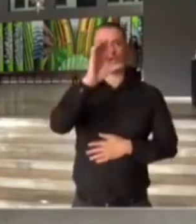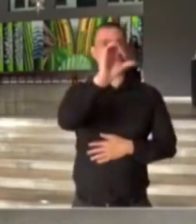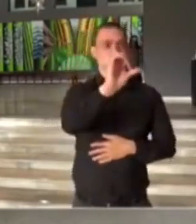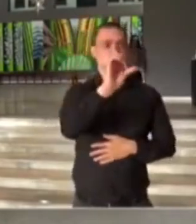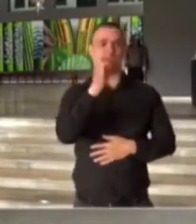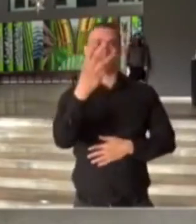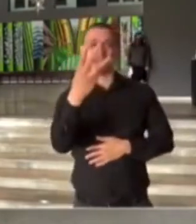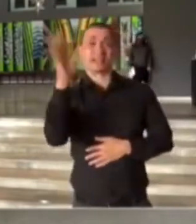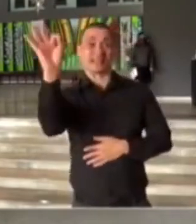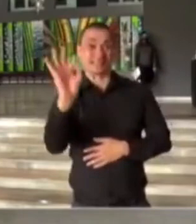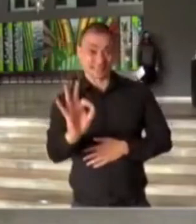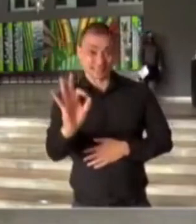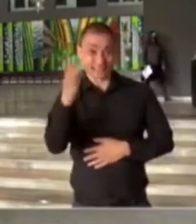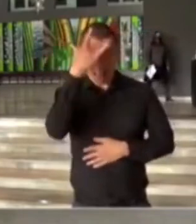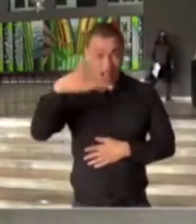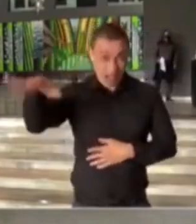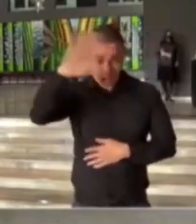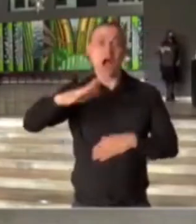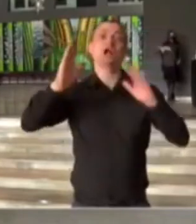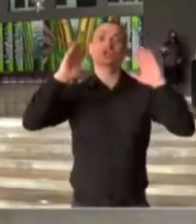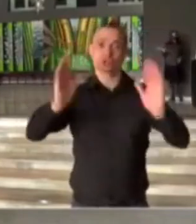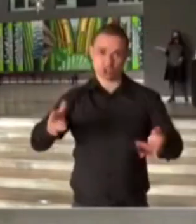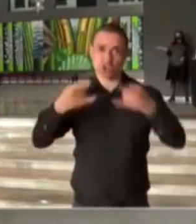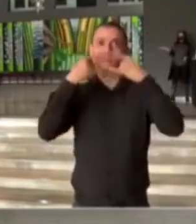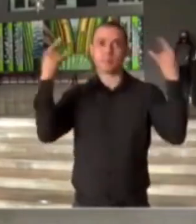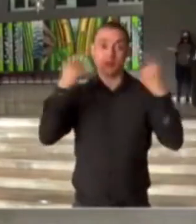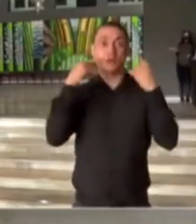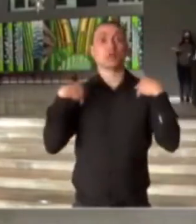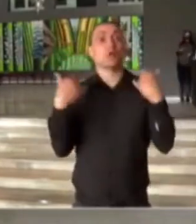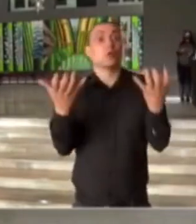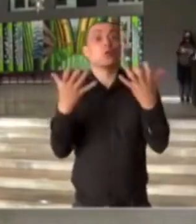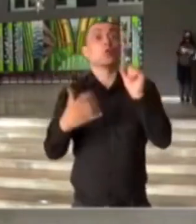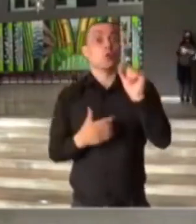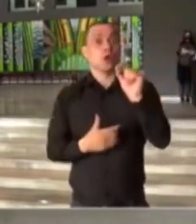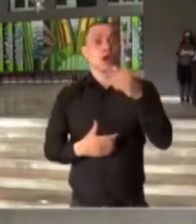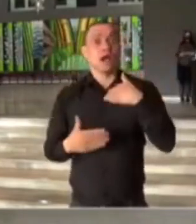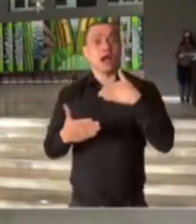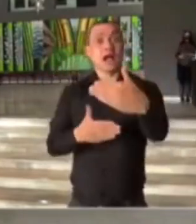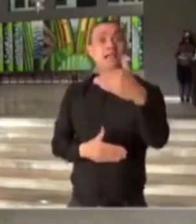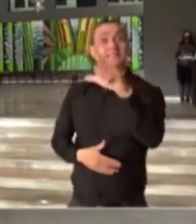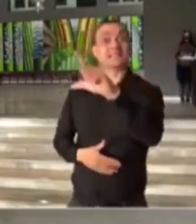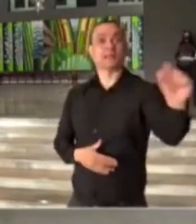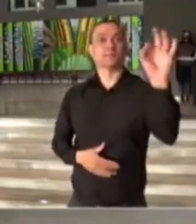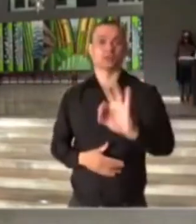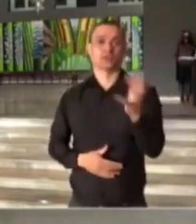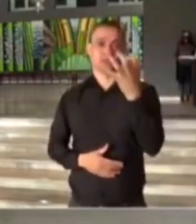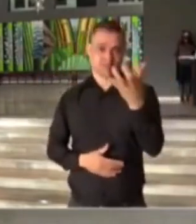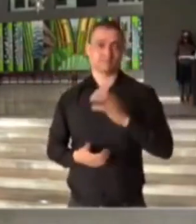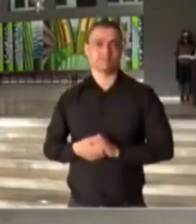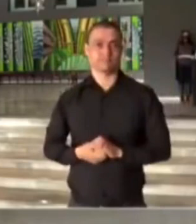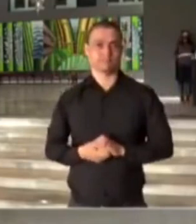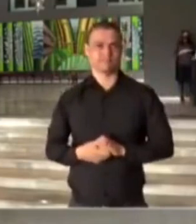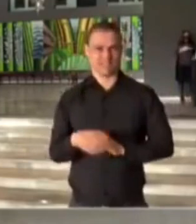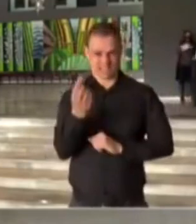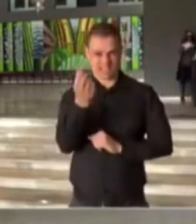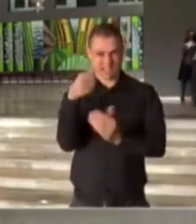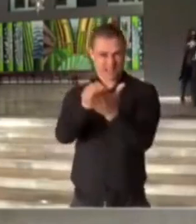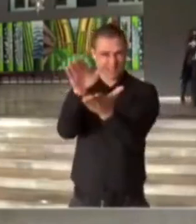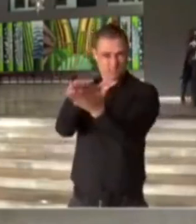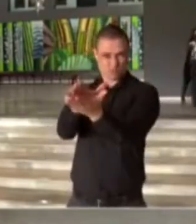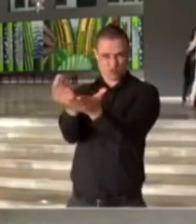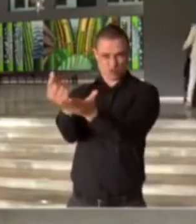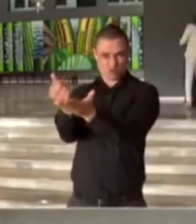% das pessoas utilizando máscaras. Nós queremos atingir a 100%. O valor das multas,